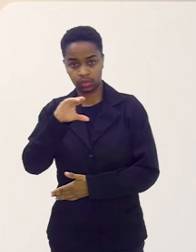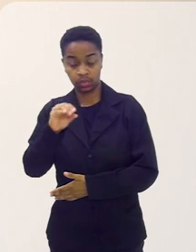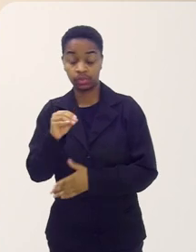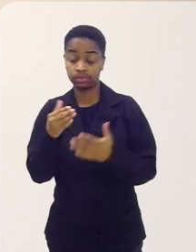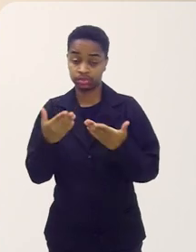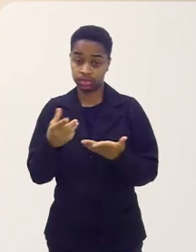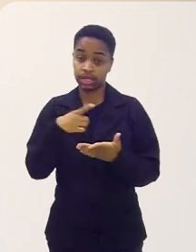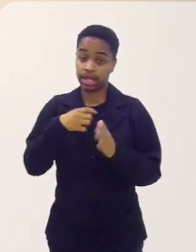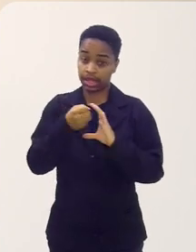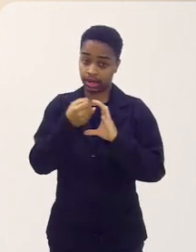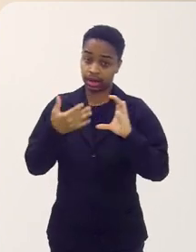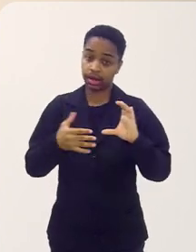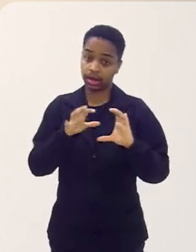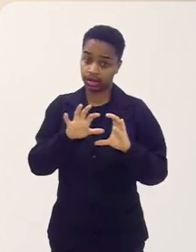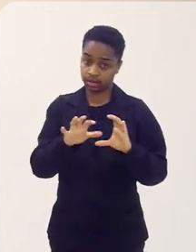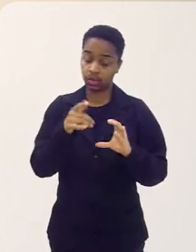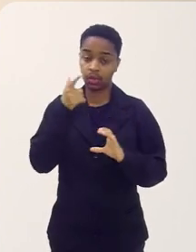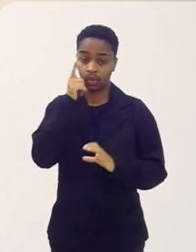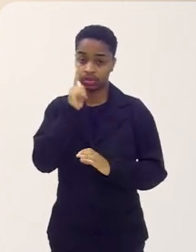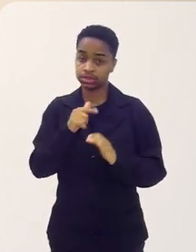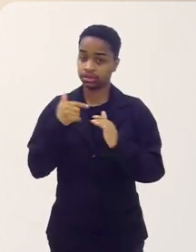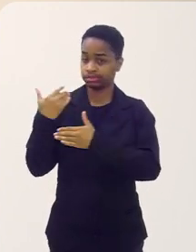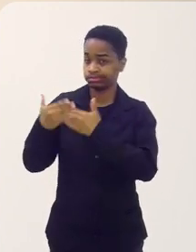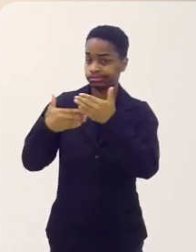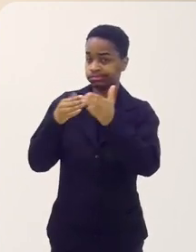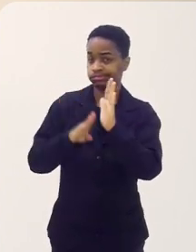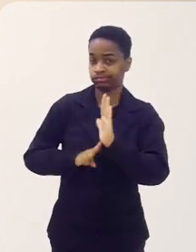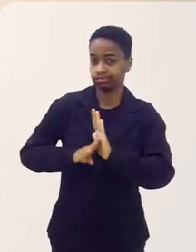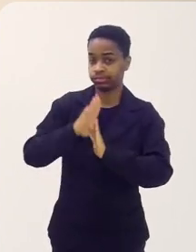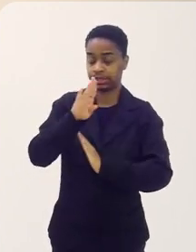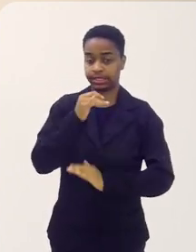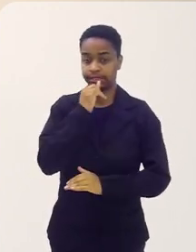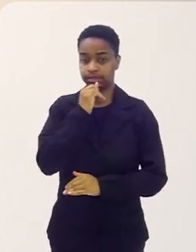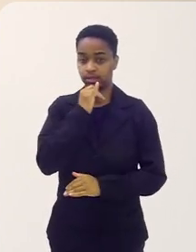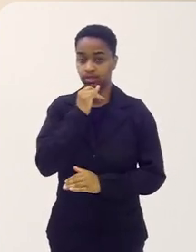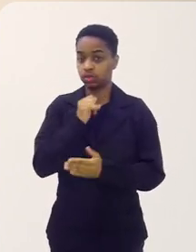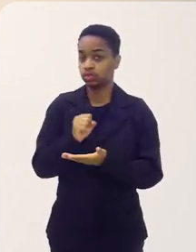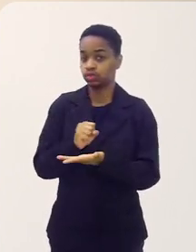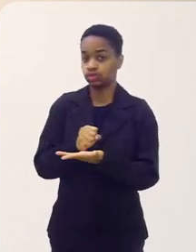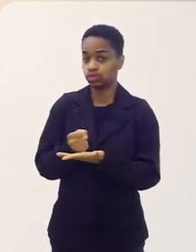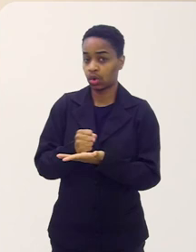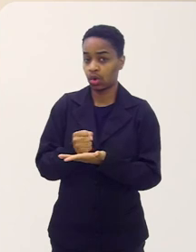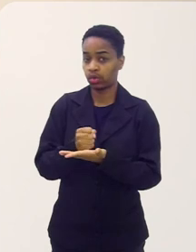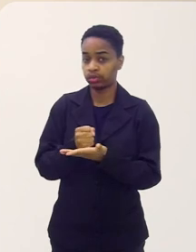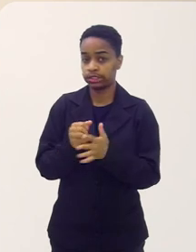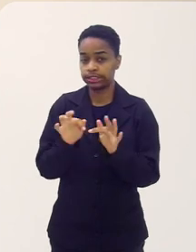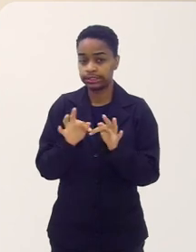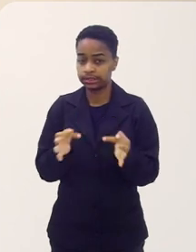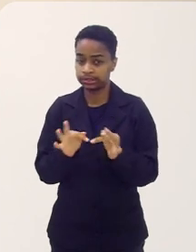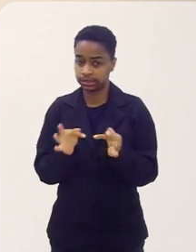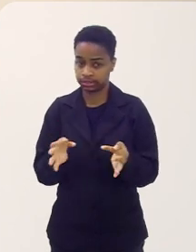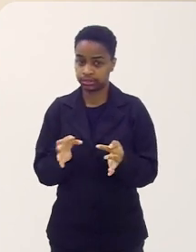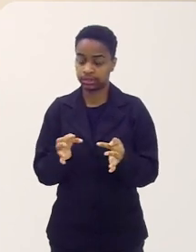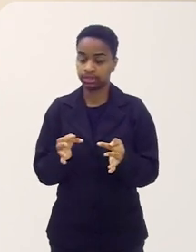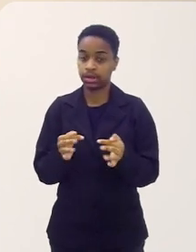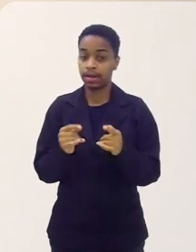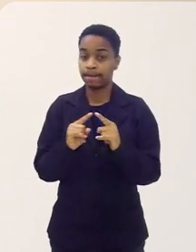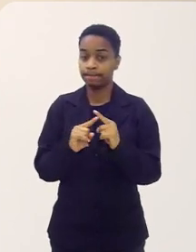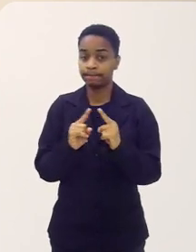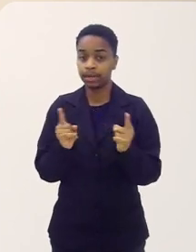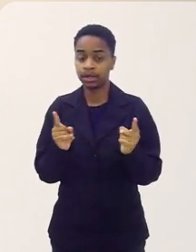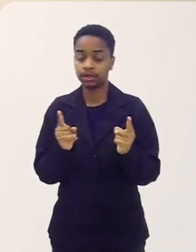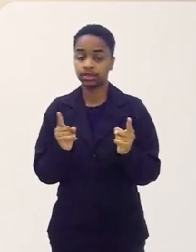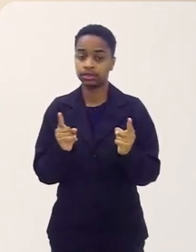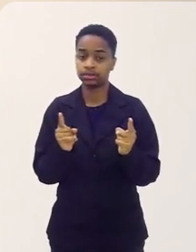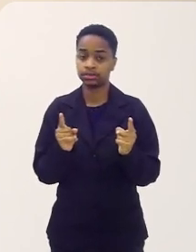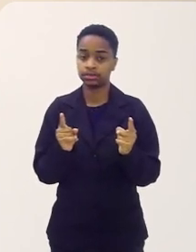característica, né? De poder ter um crescimento exponencial. Por exemplo, jogos que são pequenos, em tamanho de escopo,